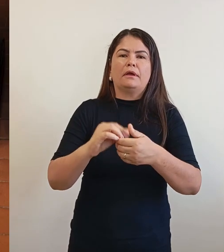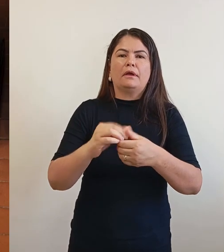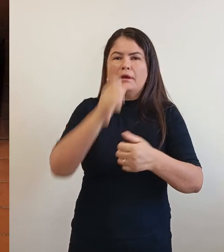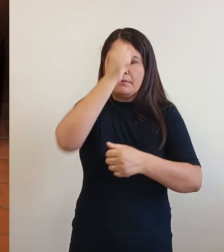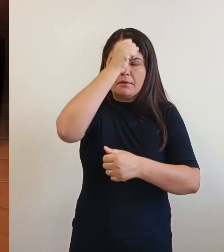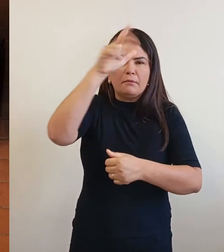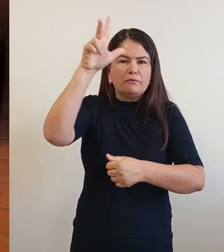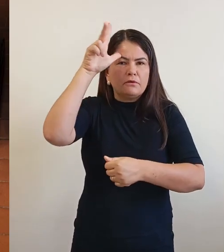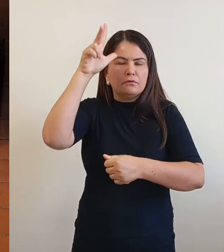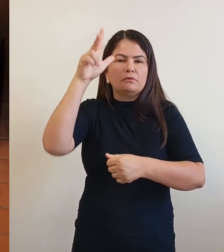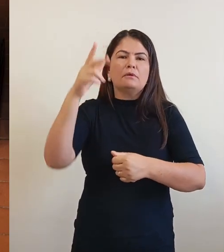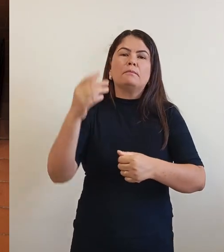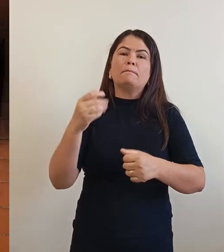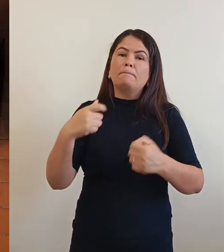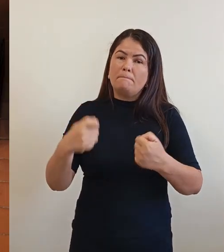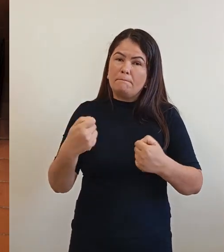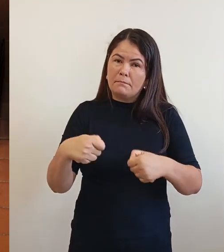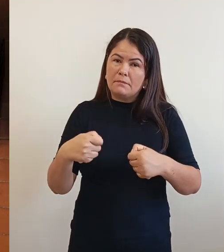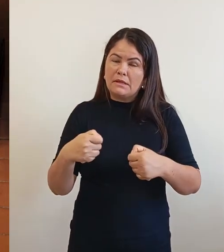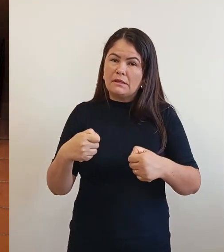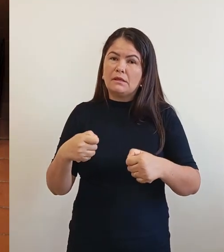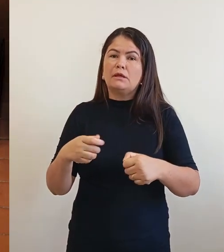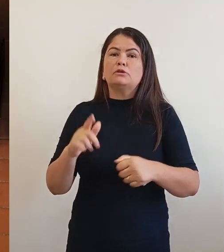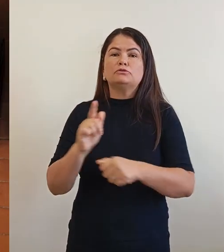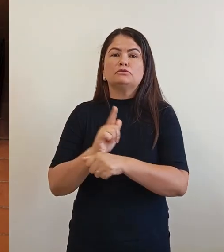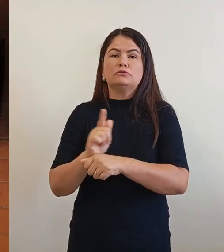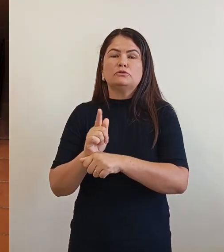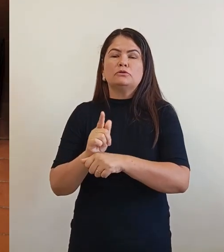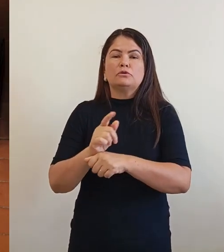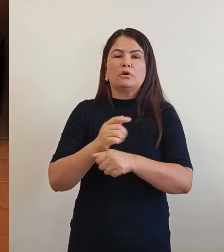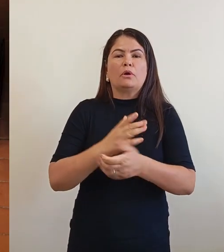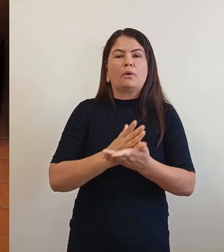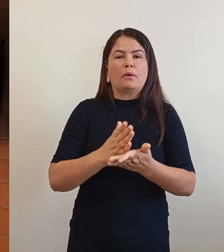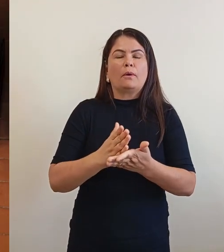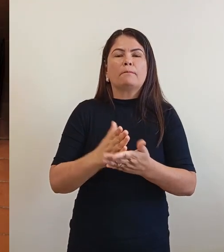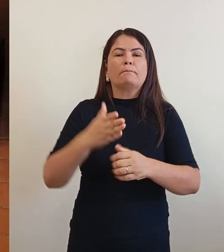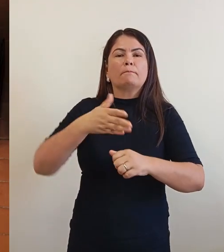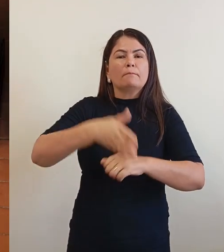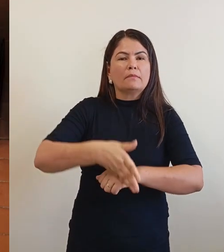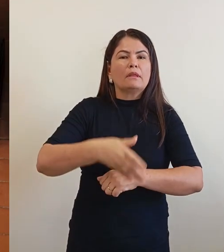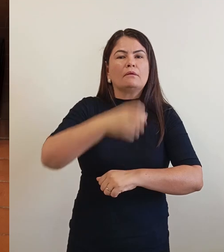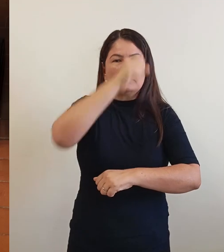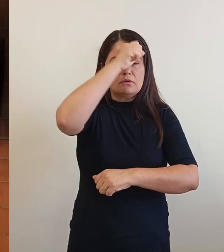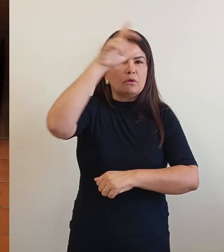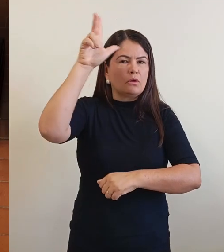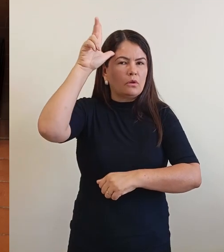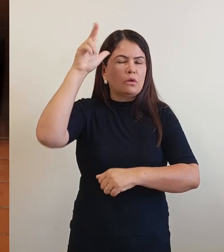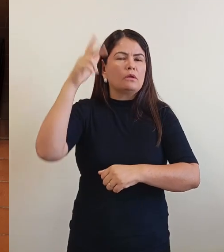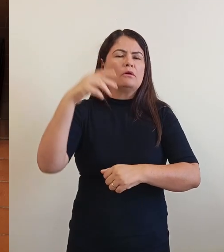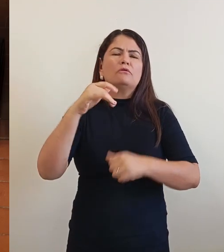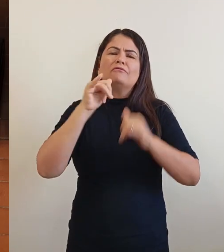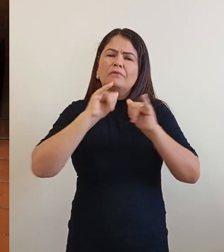é o mínimo que o gestor tem que oferecer para o povo do município. E nós vamos estar oferecendo isso aí.